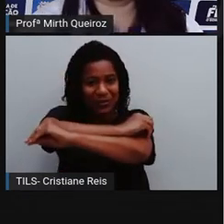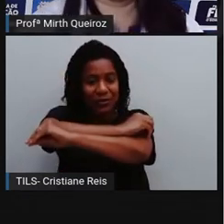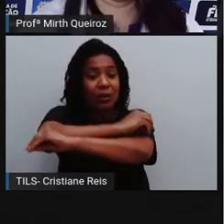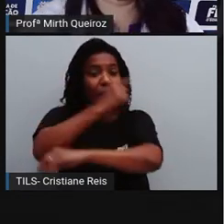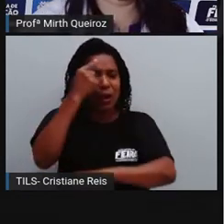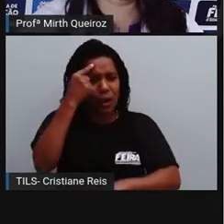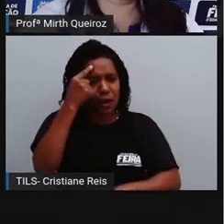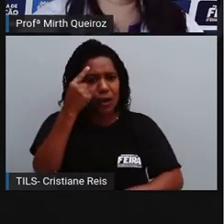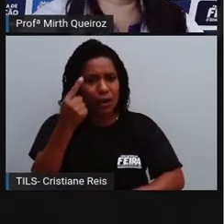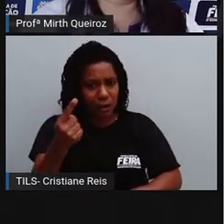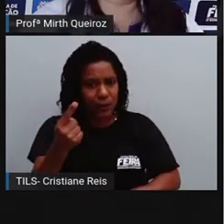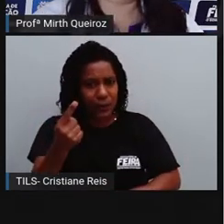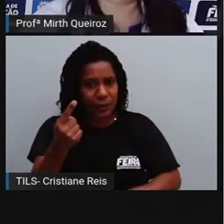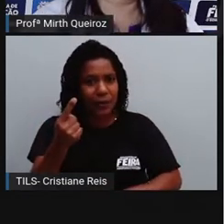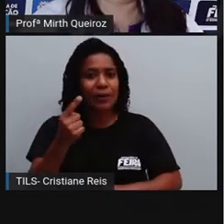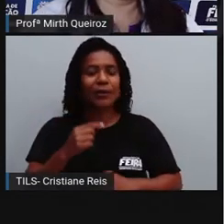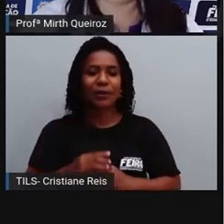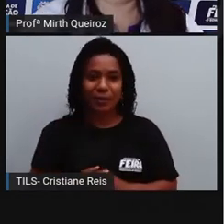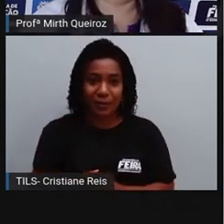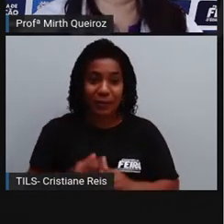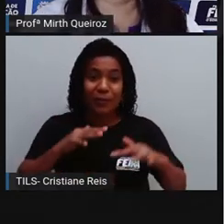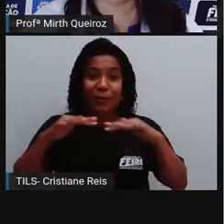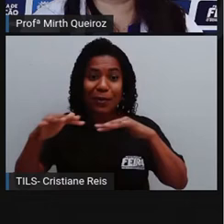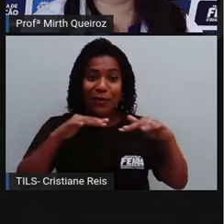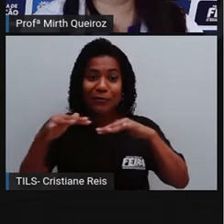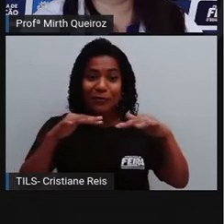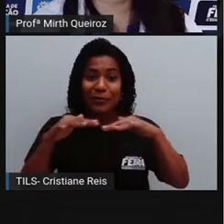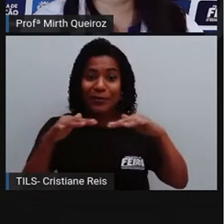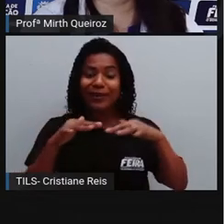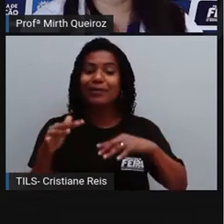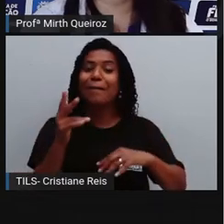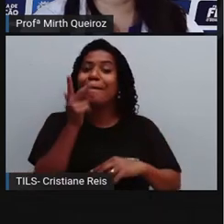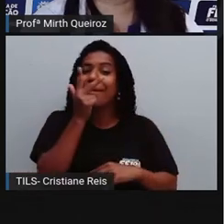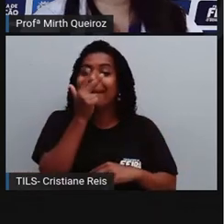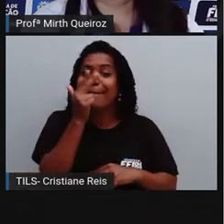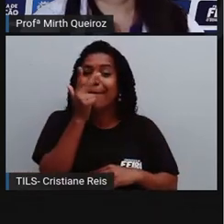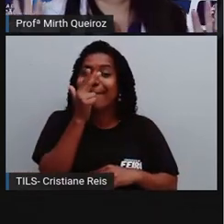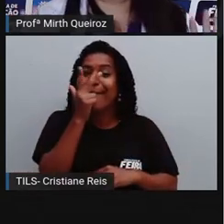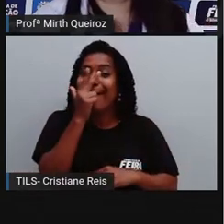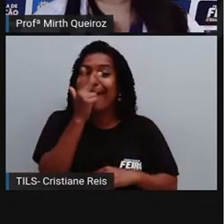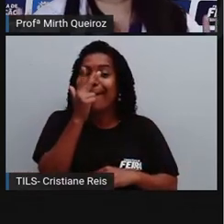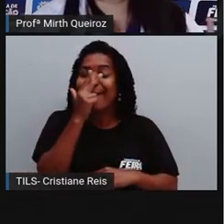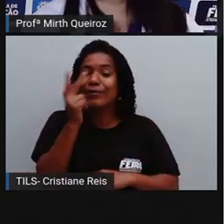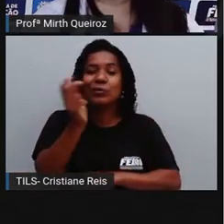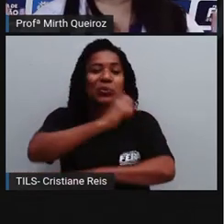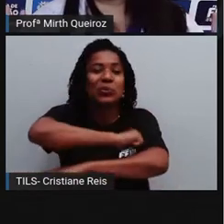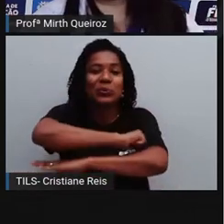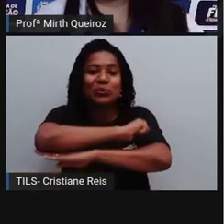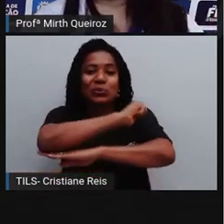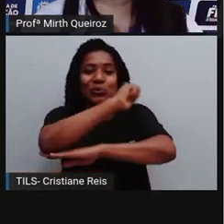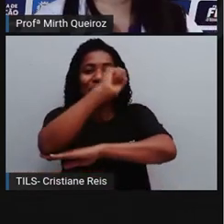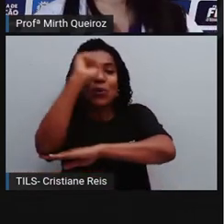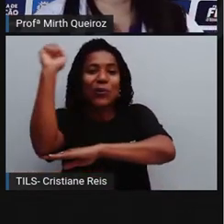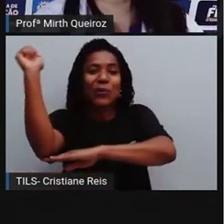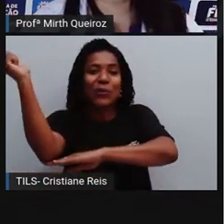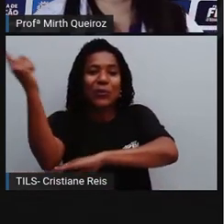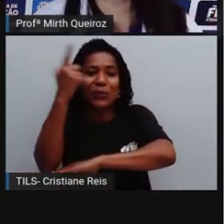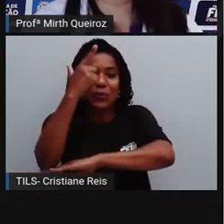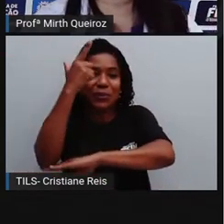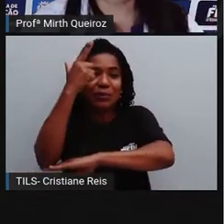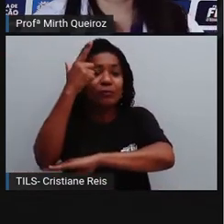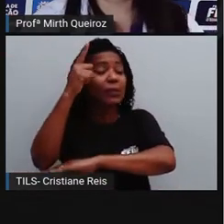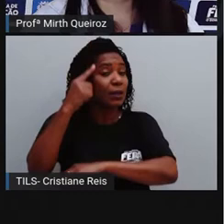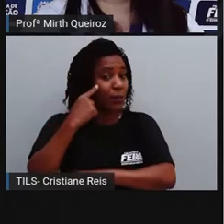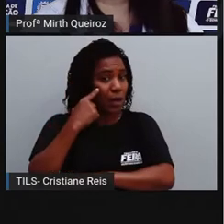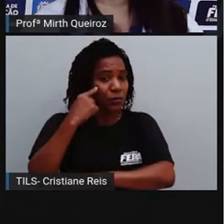lembrando que aqui a gente está falando sobre movimento aparente do Sol. Só mesmo de aparências. Porque quem